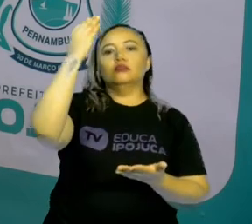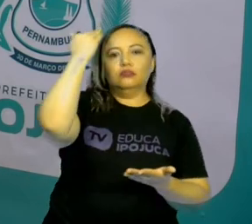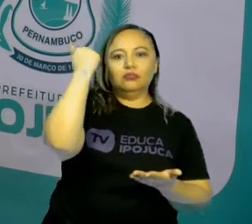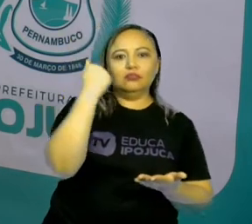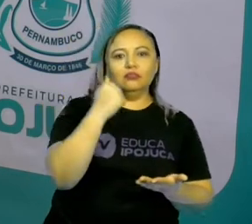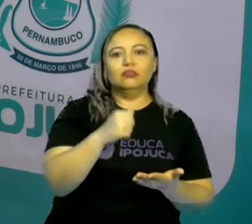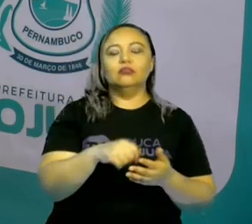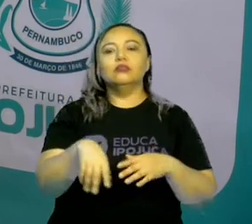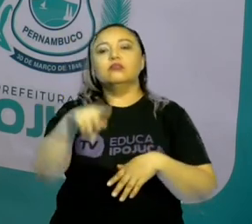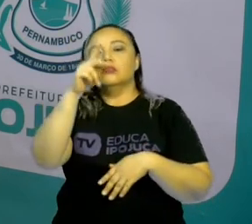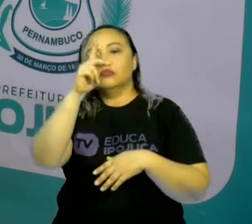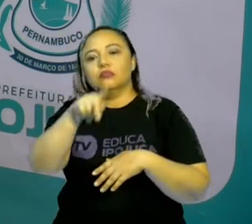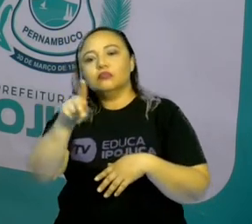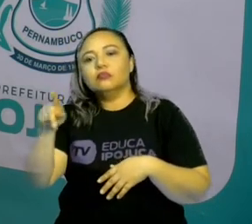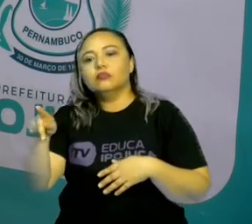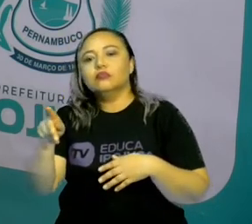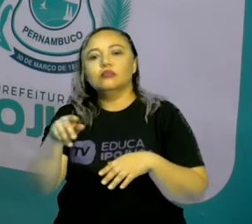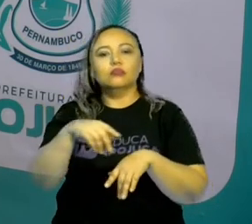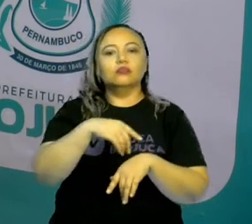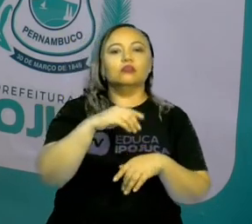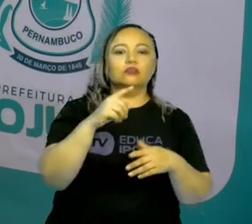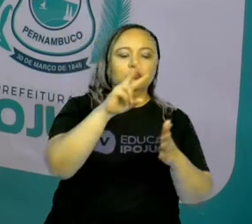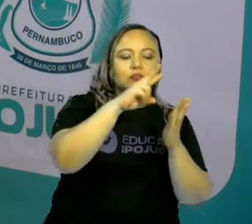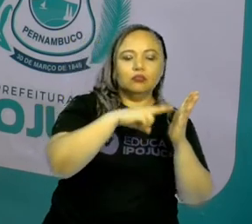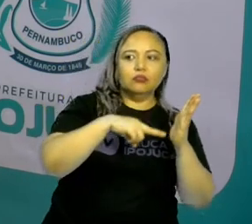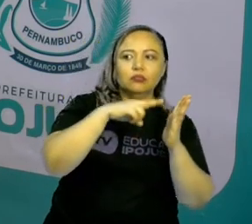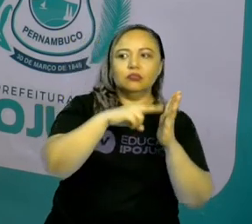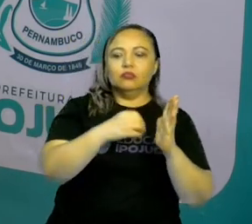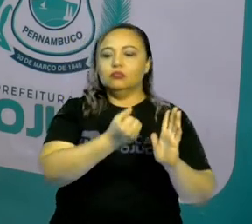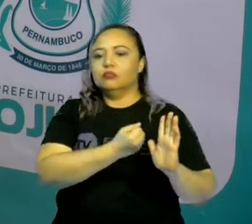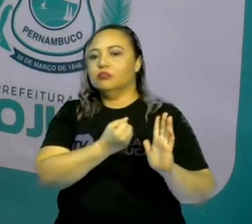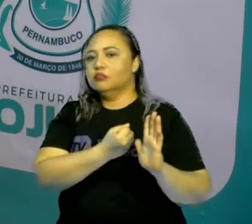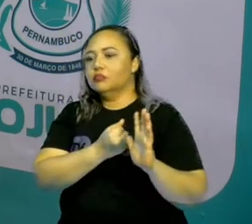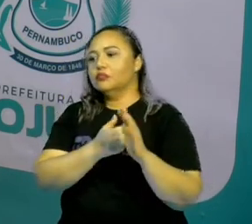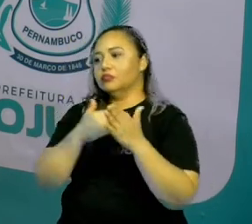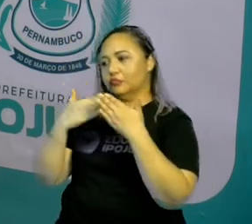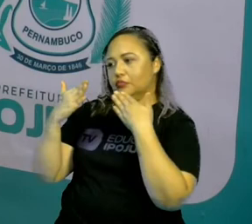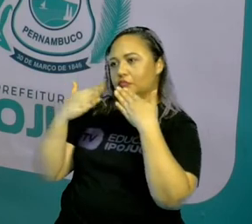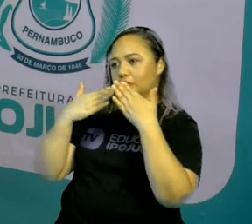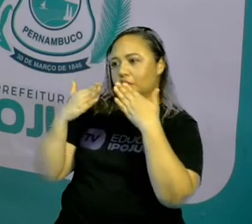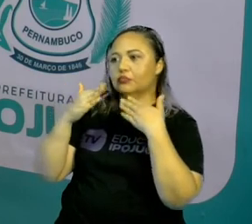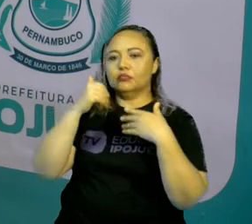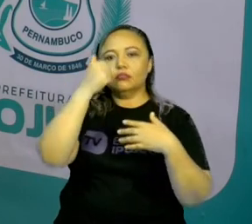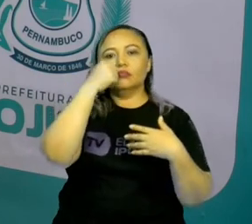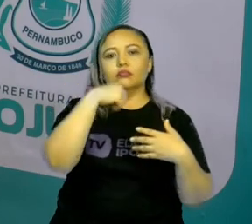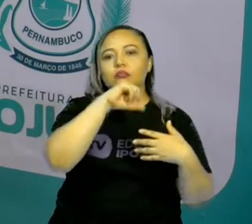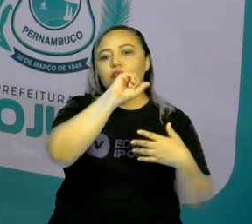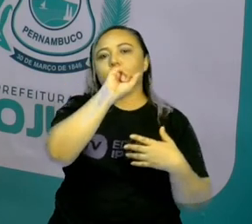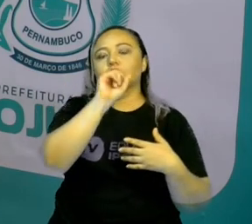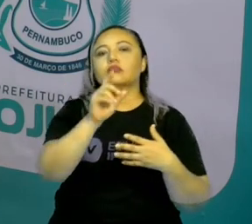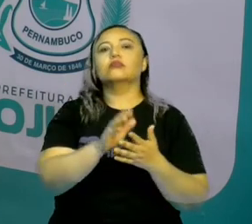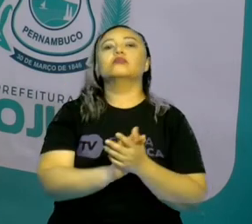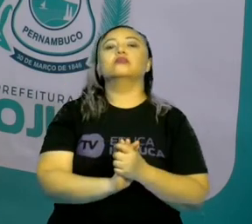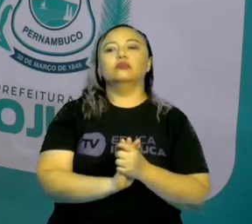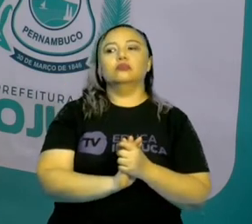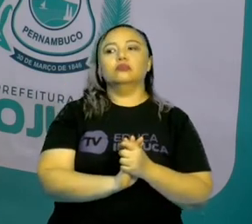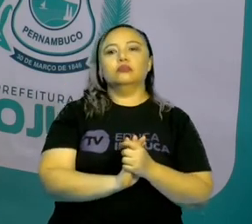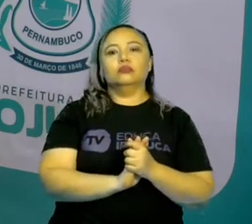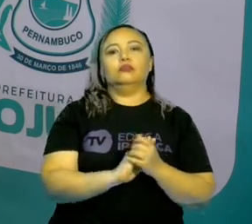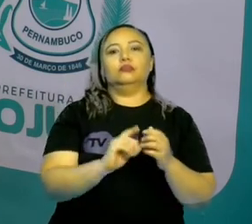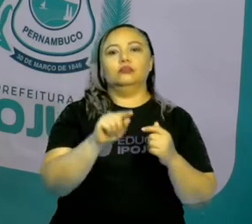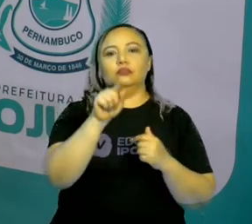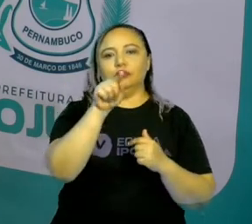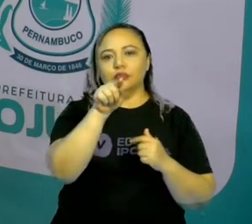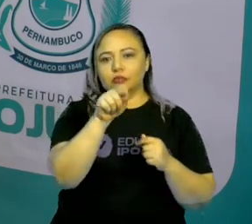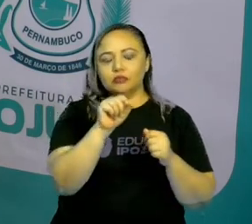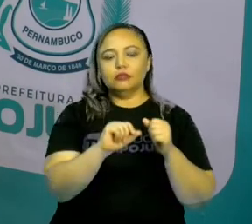porque a professora mandou fazer a leitura de números. Eu precisava aprender. Então, é essa forma